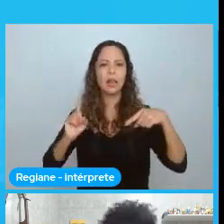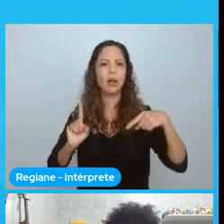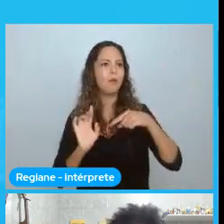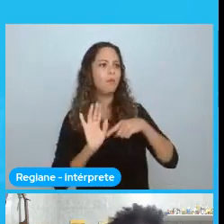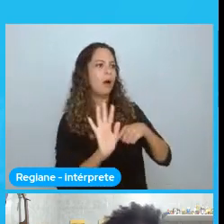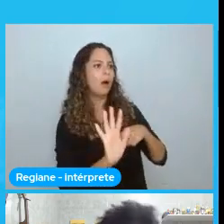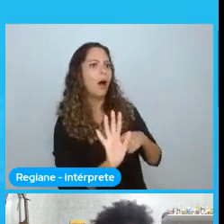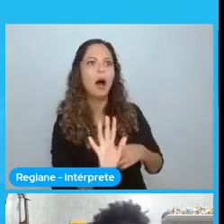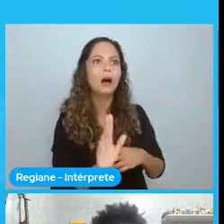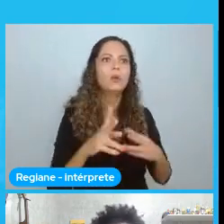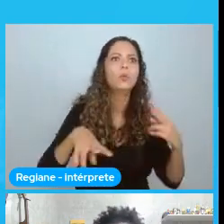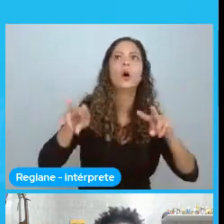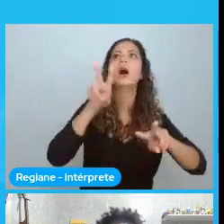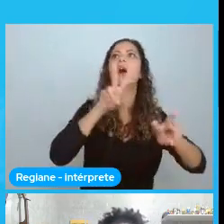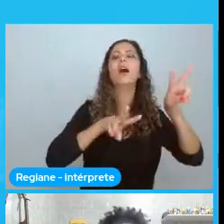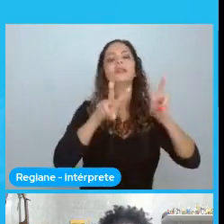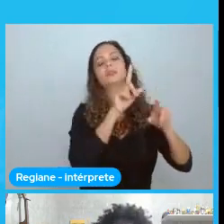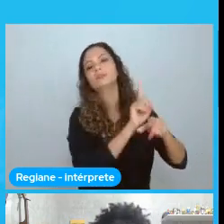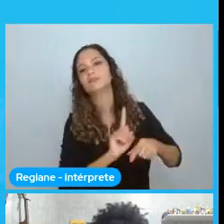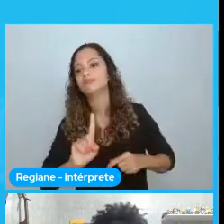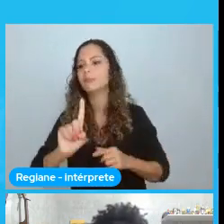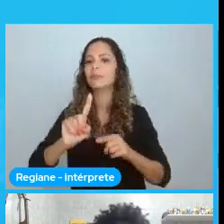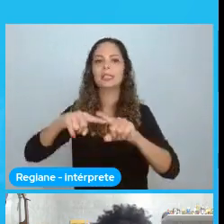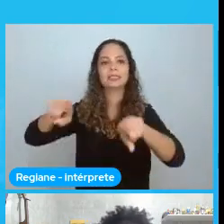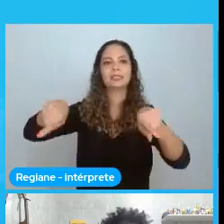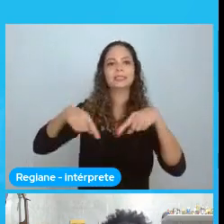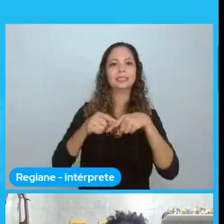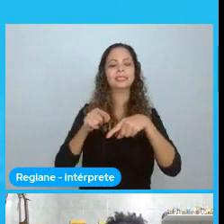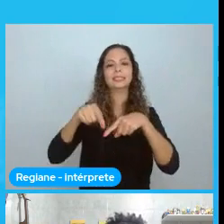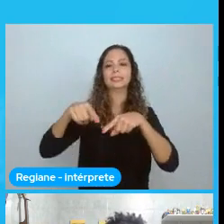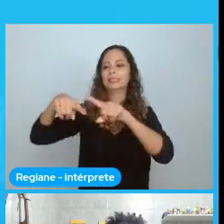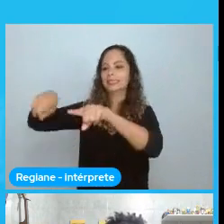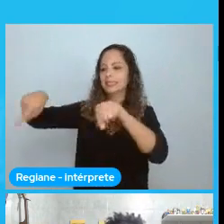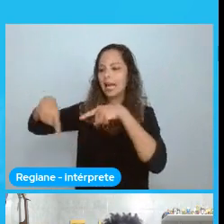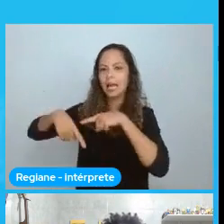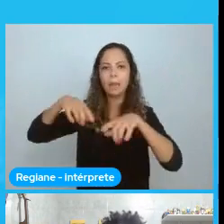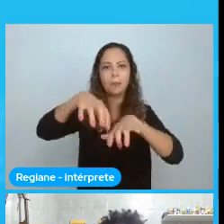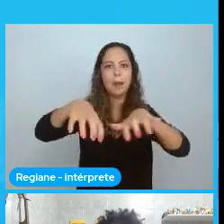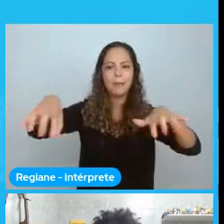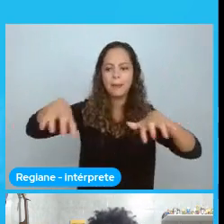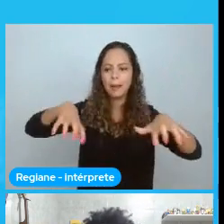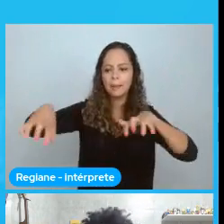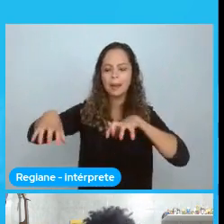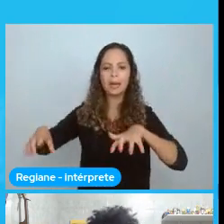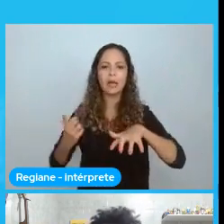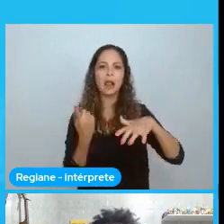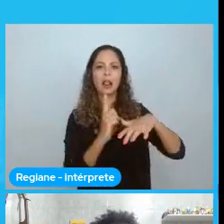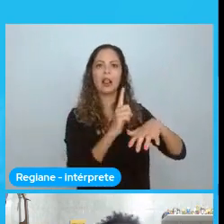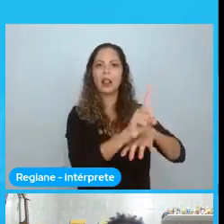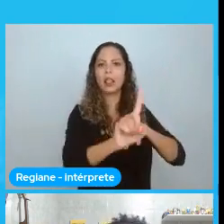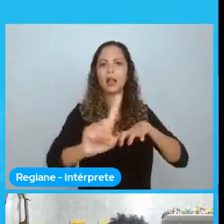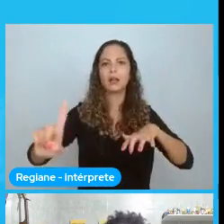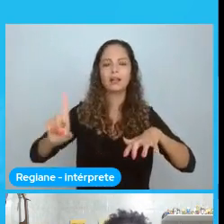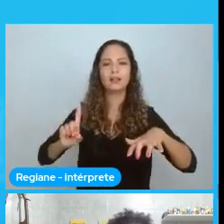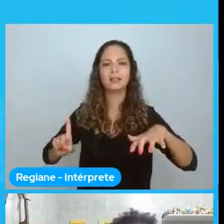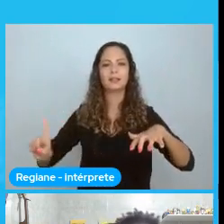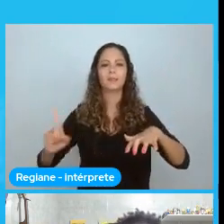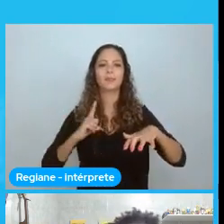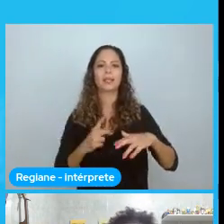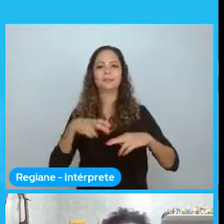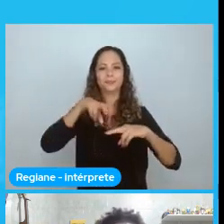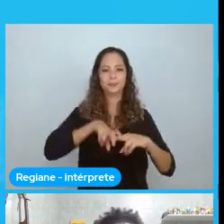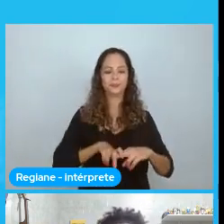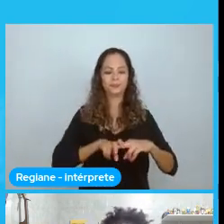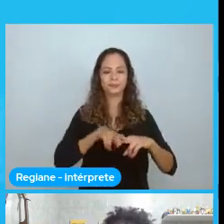emoção que a gente sente saudade. De não estar fazendo atualmente. A gente atualmente muda de uma sala para outra com controle remoto. E lá, a gente voltava e ia para outra